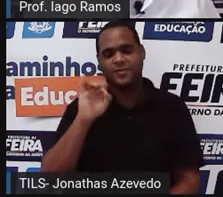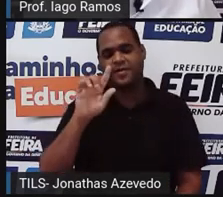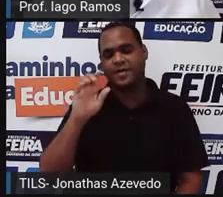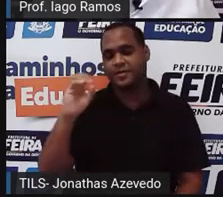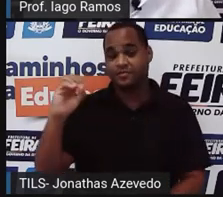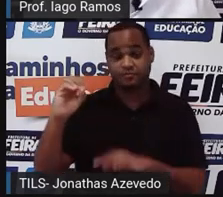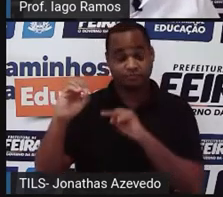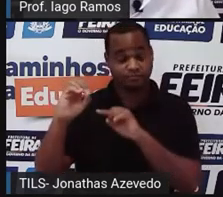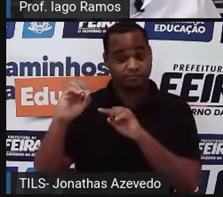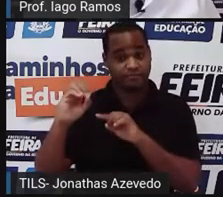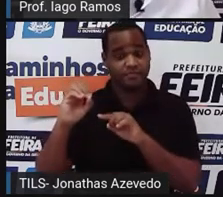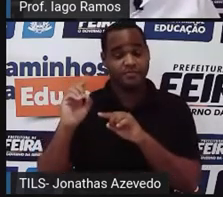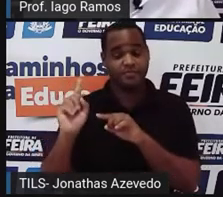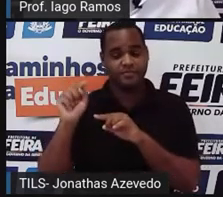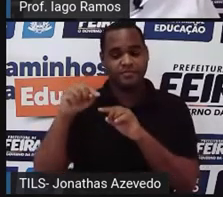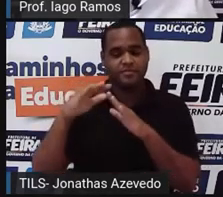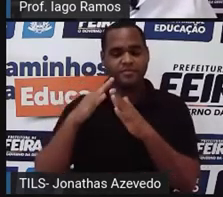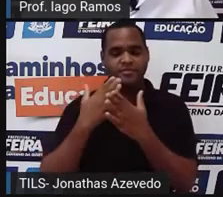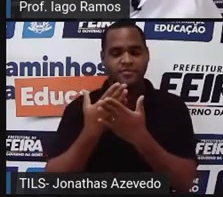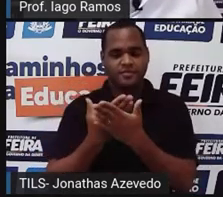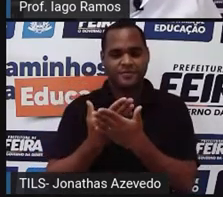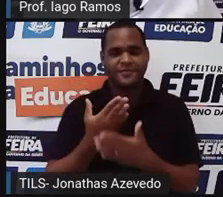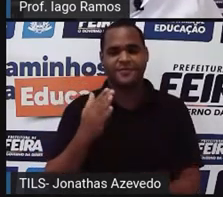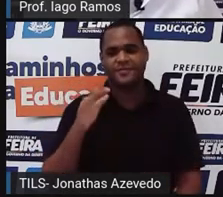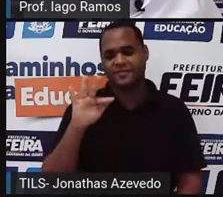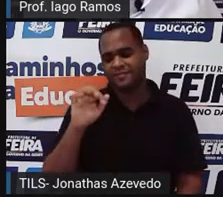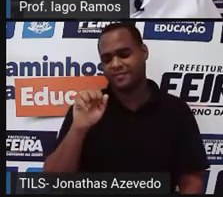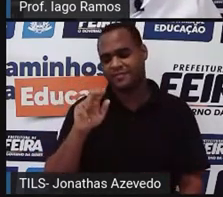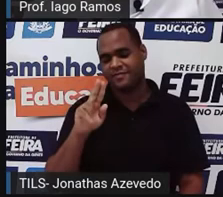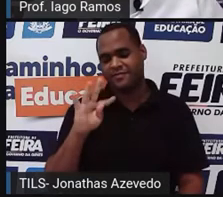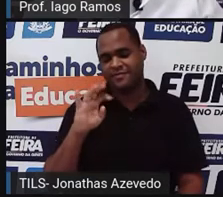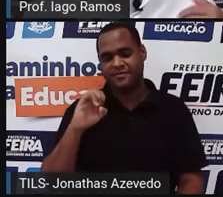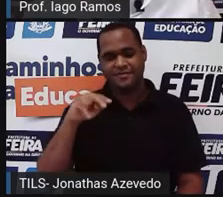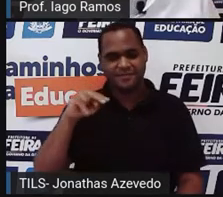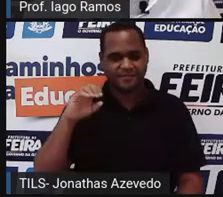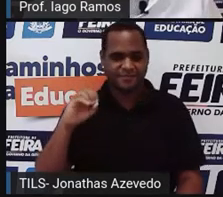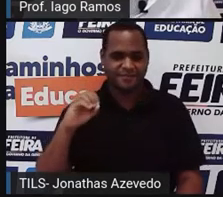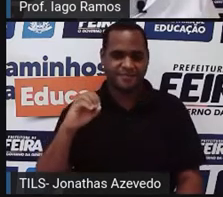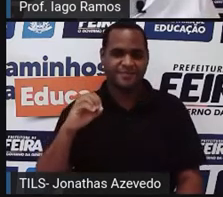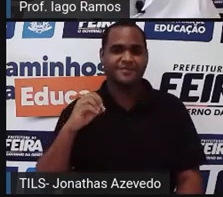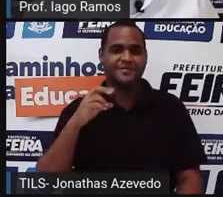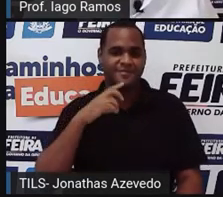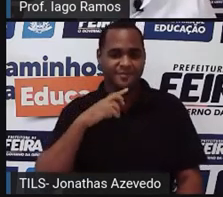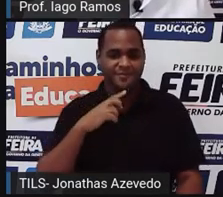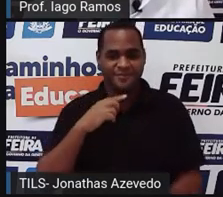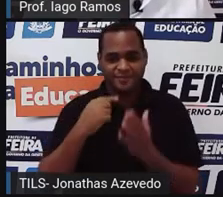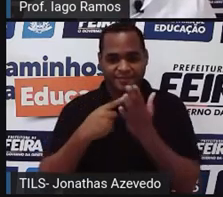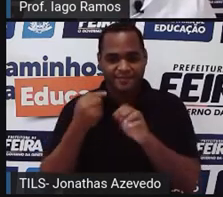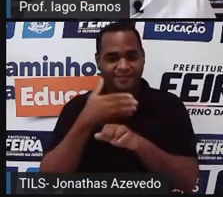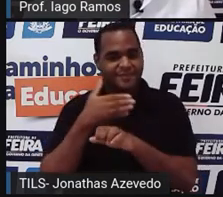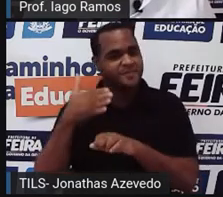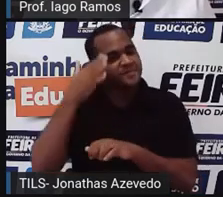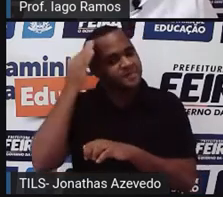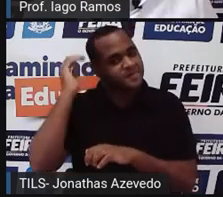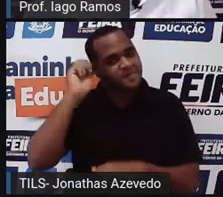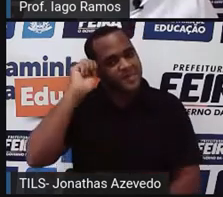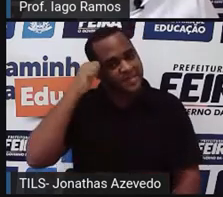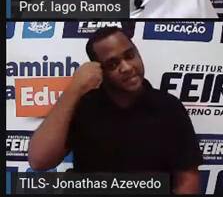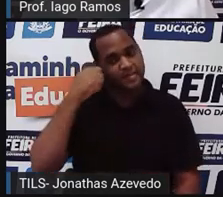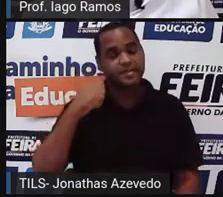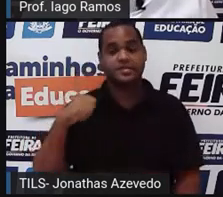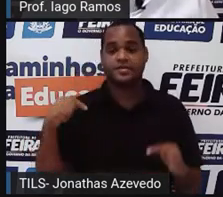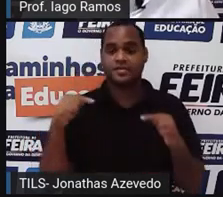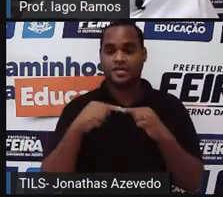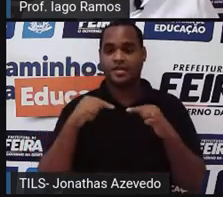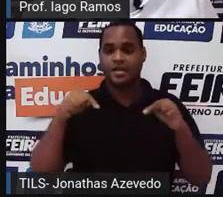Ramos, venho lá da Escola Municipal Faustino Dias Lima, tenho pele branca, cabelos pretos, nesse